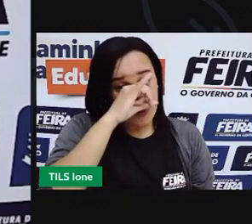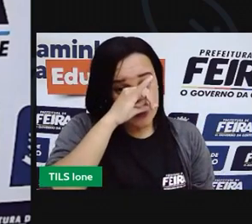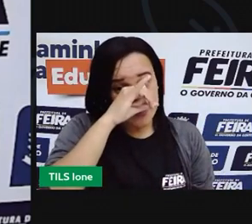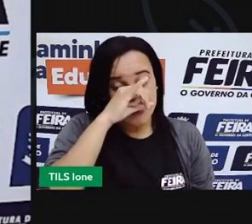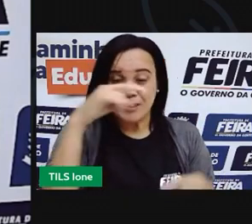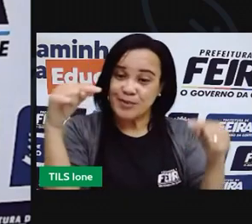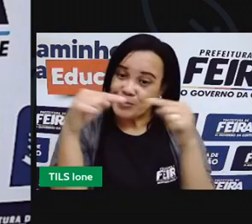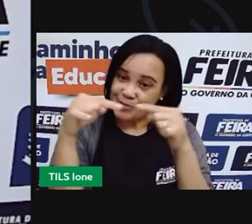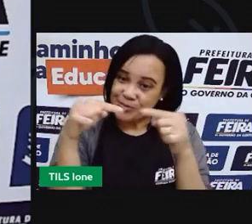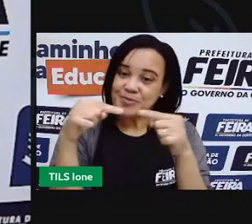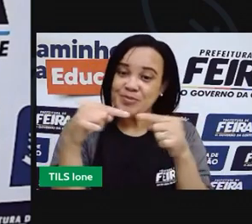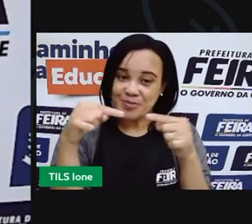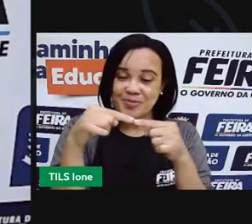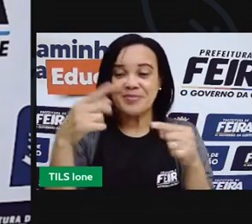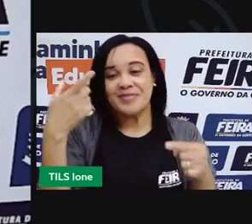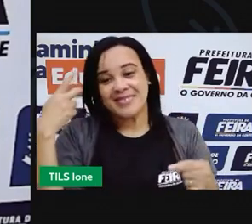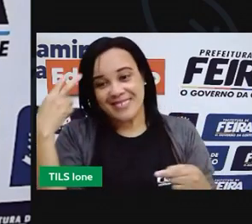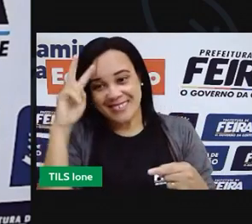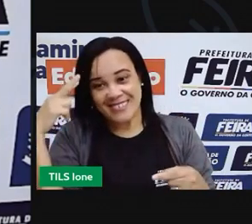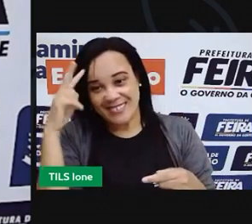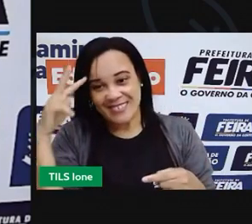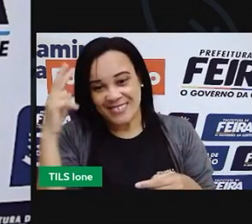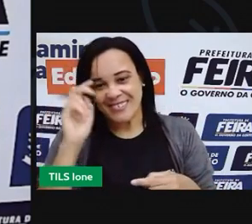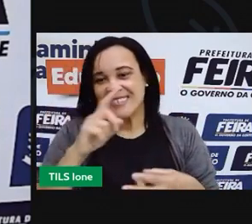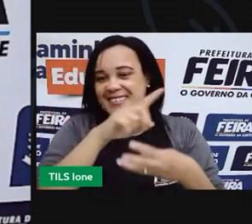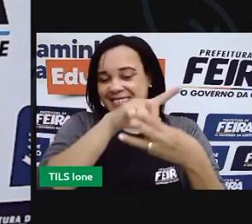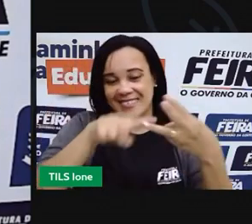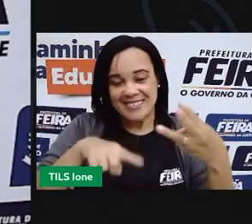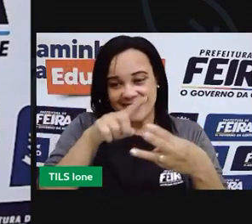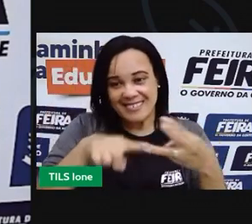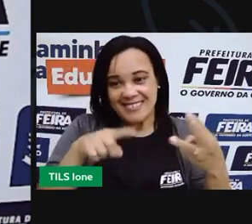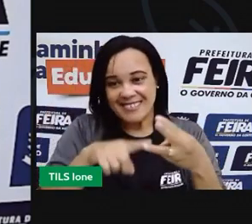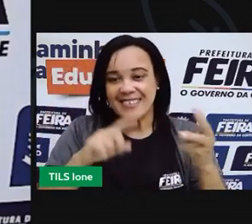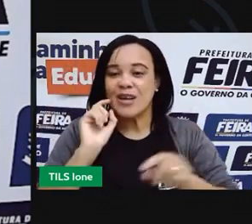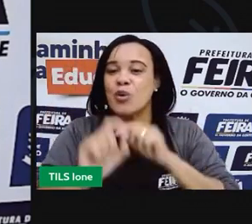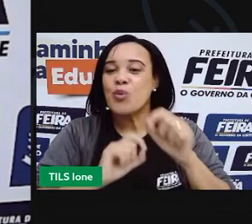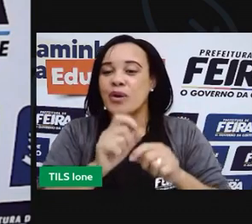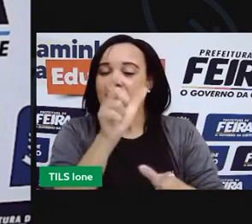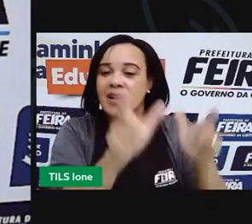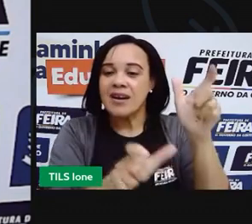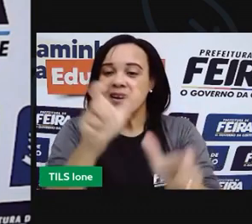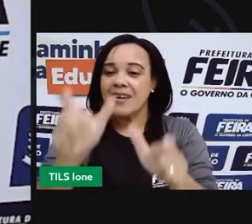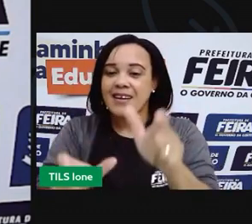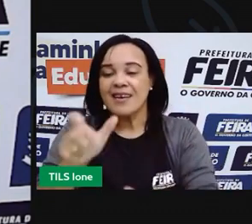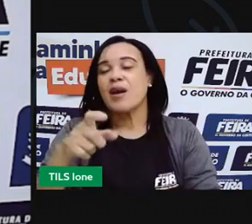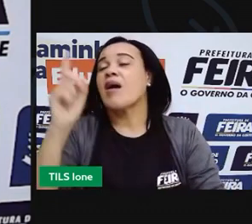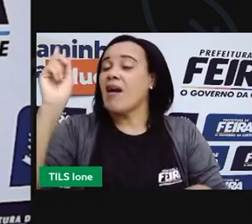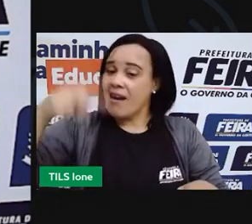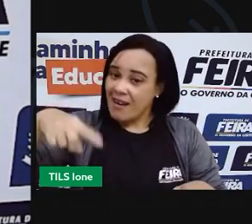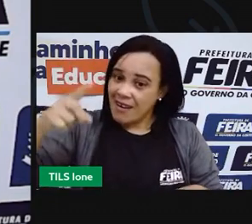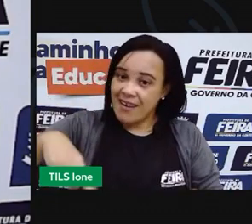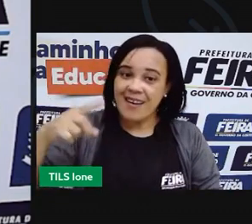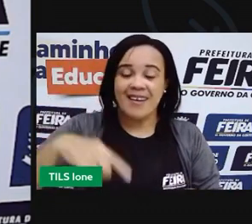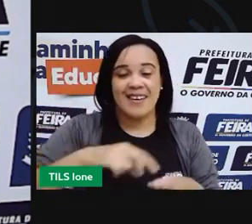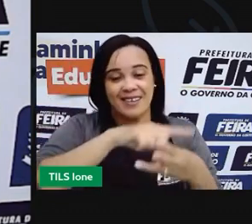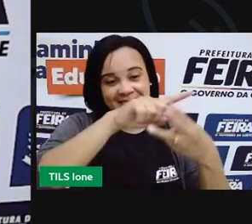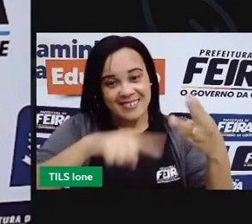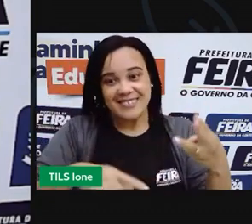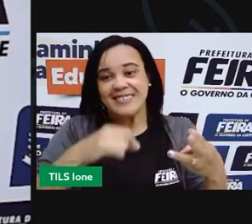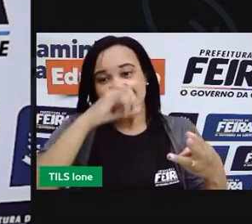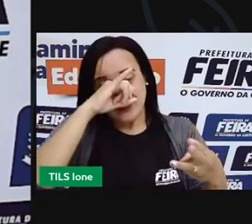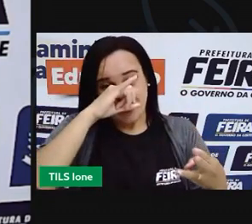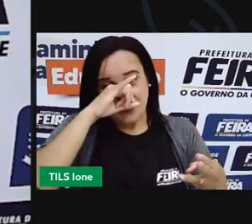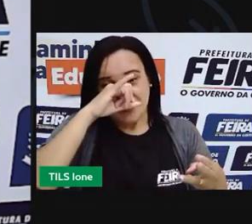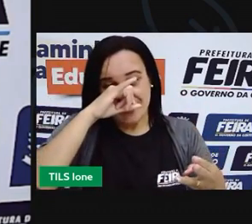da história. Então, esses três rolos vão representar os três porquinhos da história. Esse